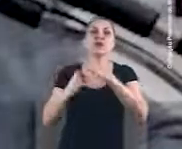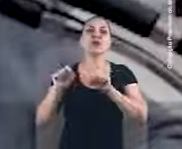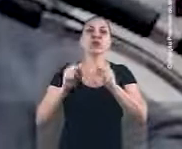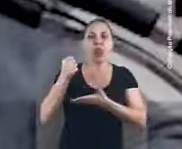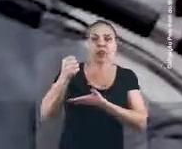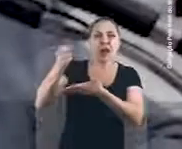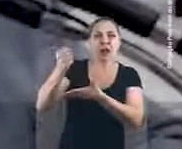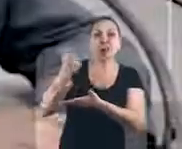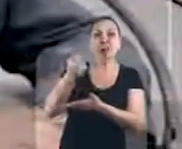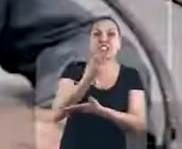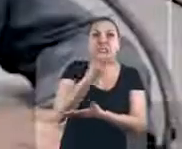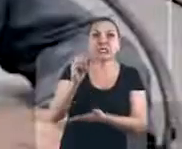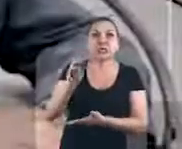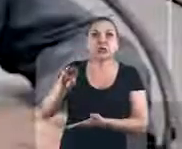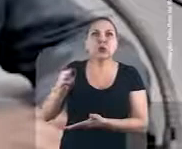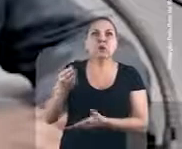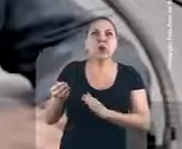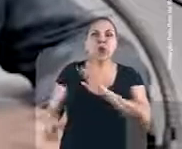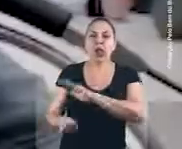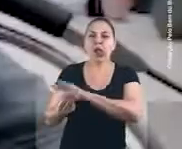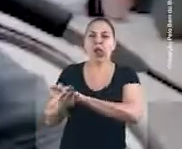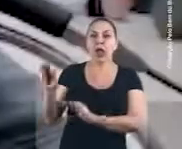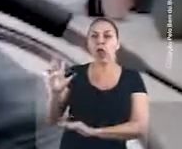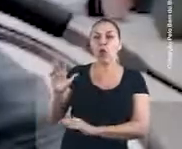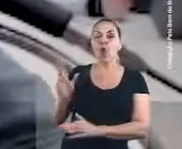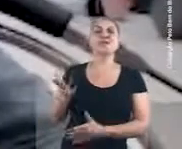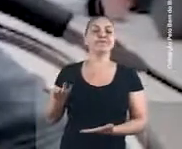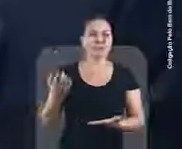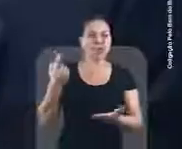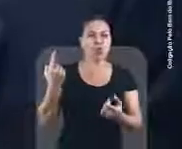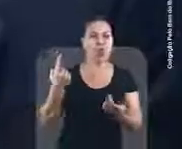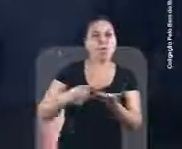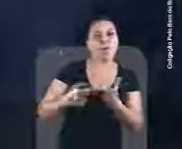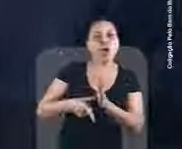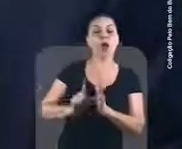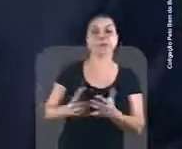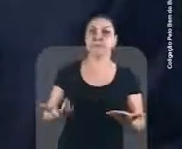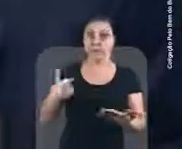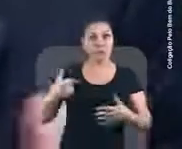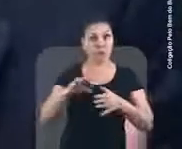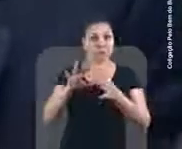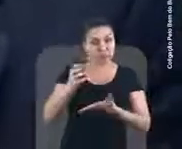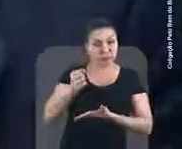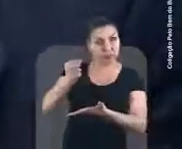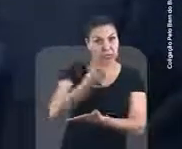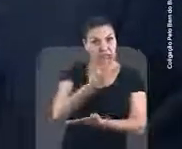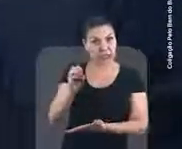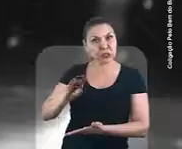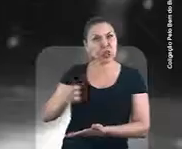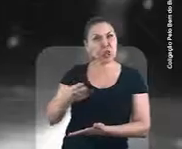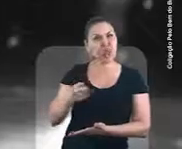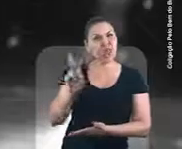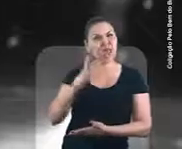um pacote de propinas para o presidente Lula, 300 milhões de reais. Eu acabei disponibilizando para ele ao redor de 300 milhões de